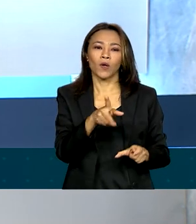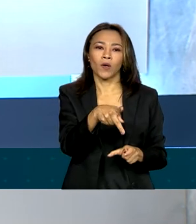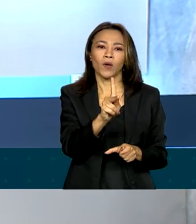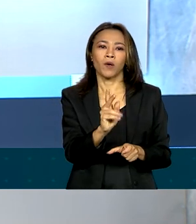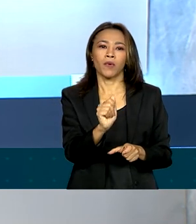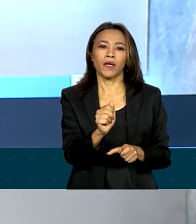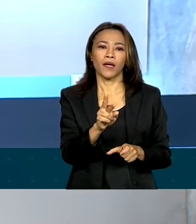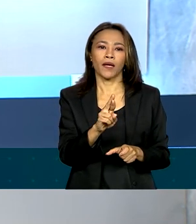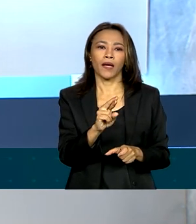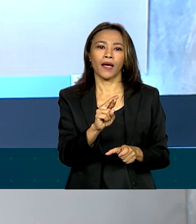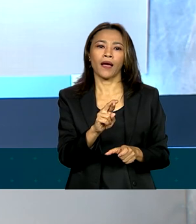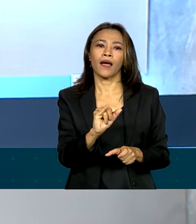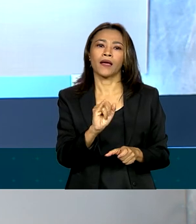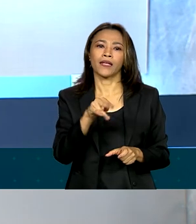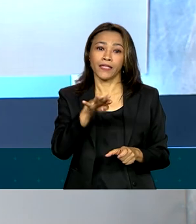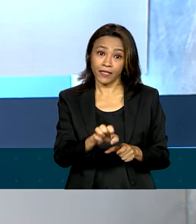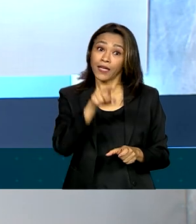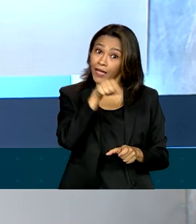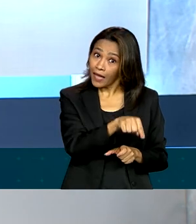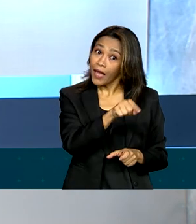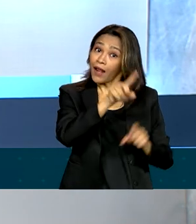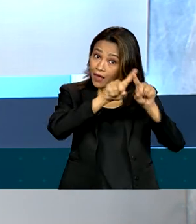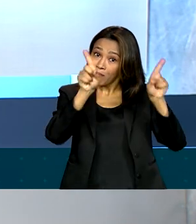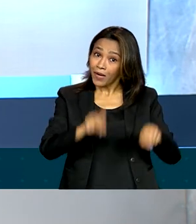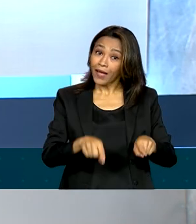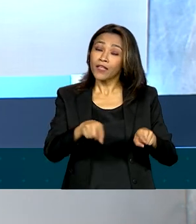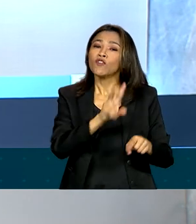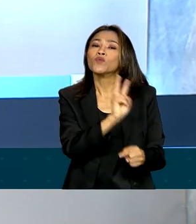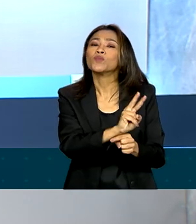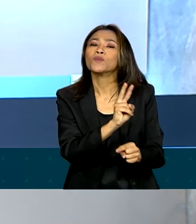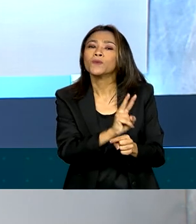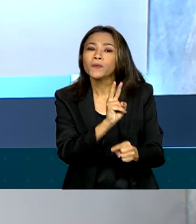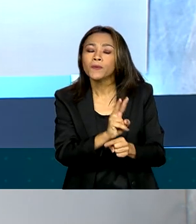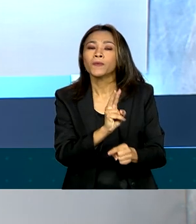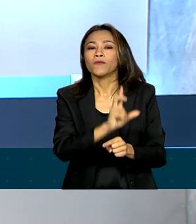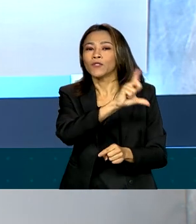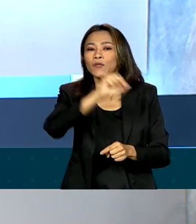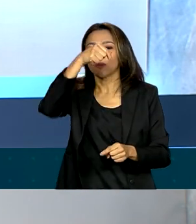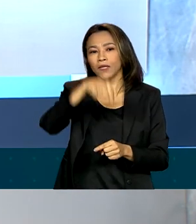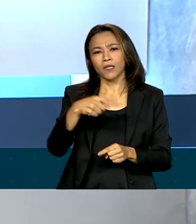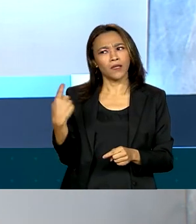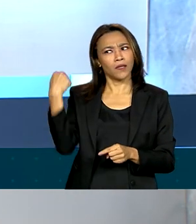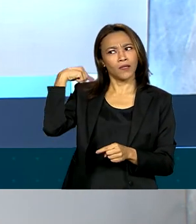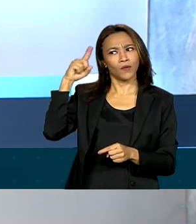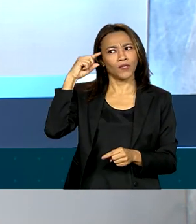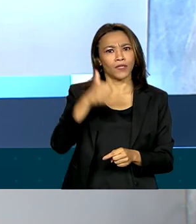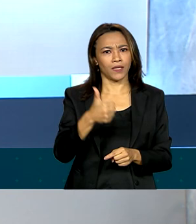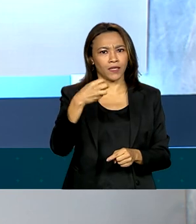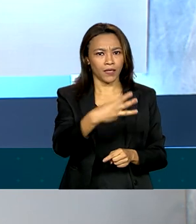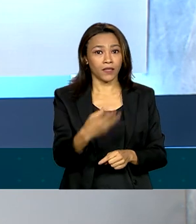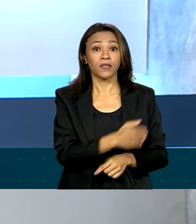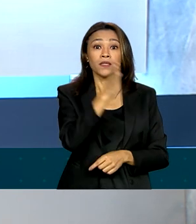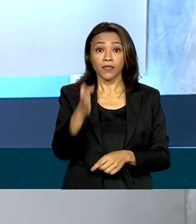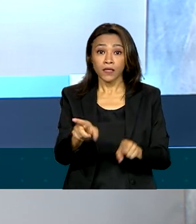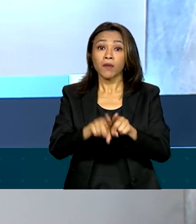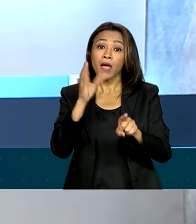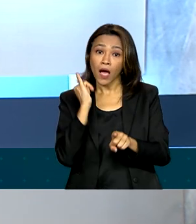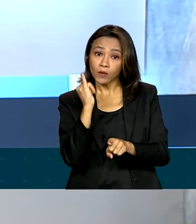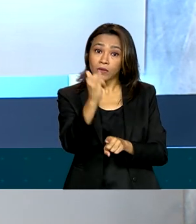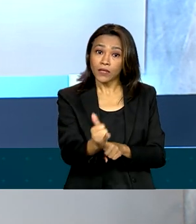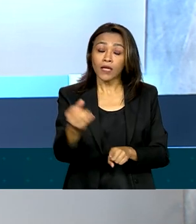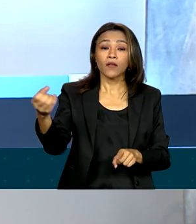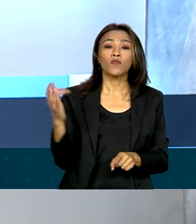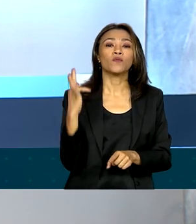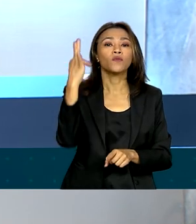empregada do quadro da EBC, que foi nomeada interinamente no último dia 13. Também foram anunciados para a futura